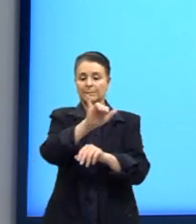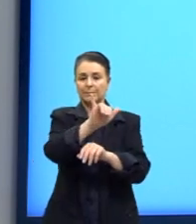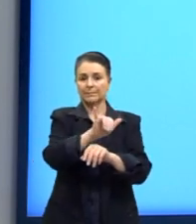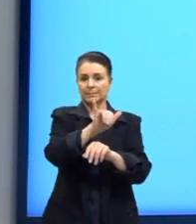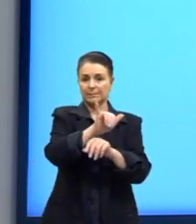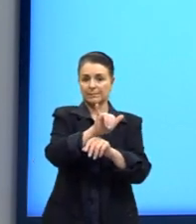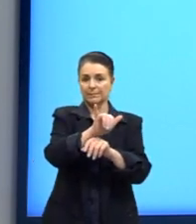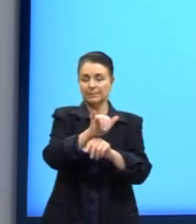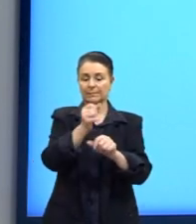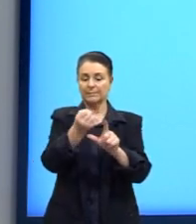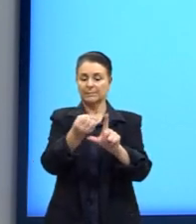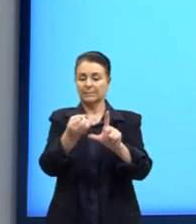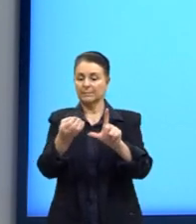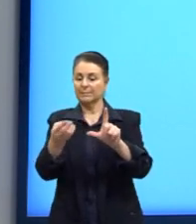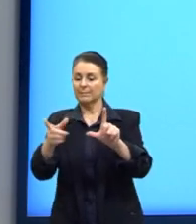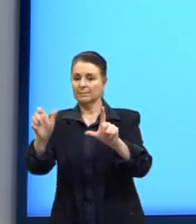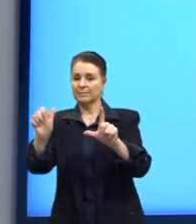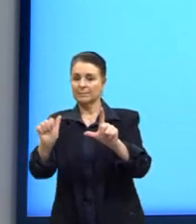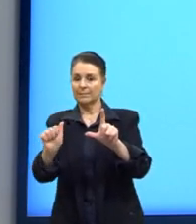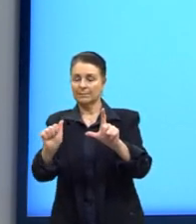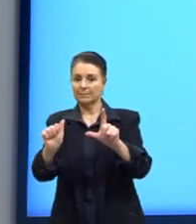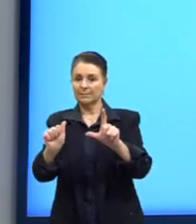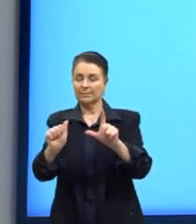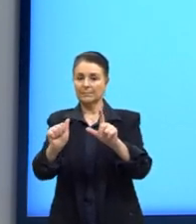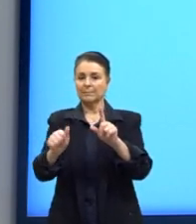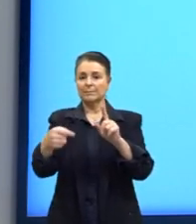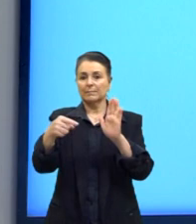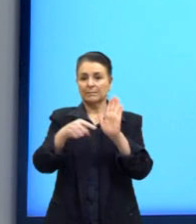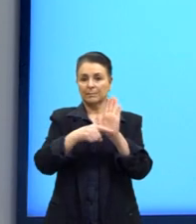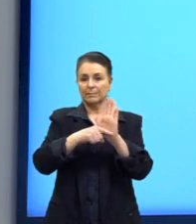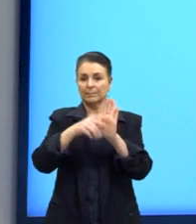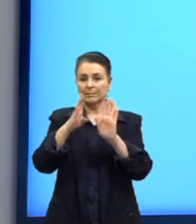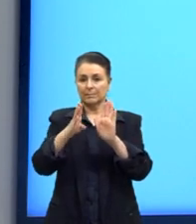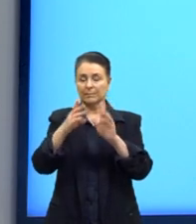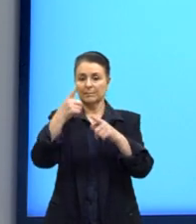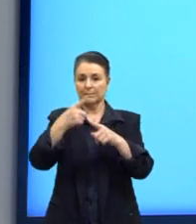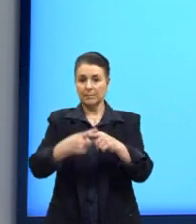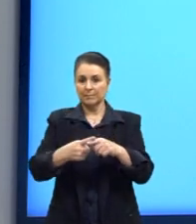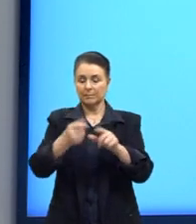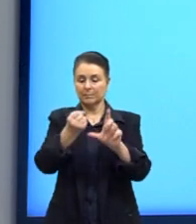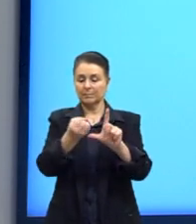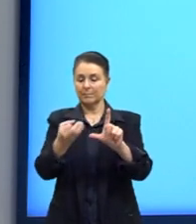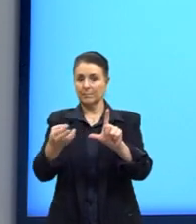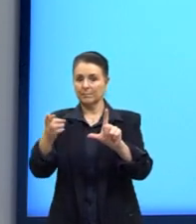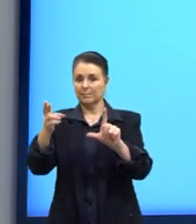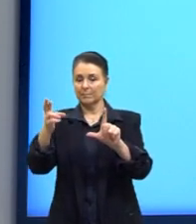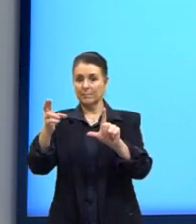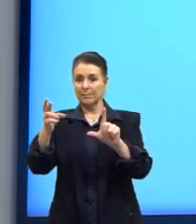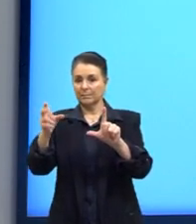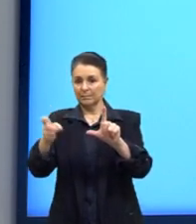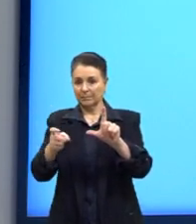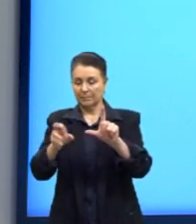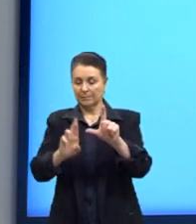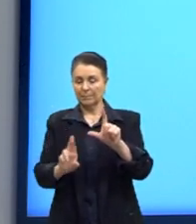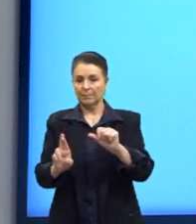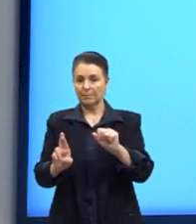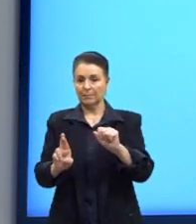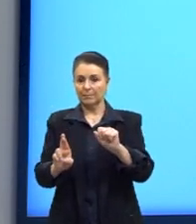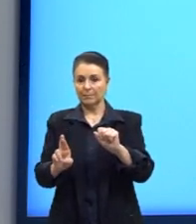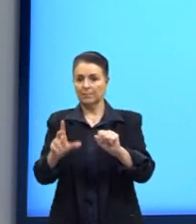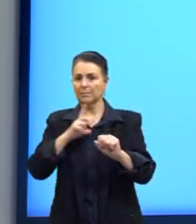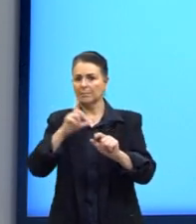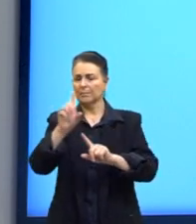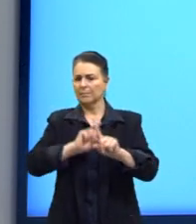agora o log de a menos b vezes log de r. aqui, gente, analisando, tem